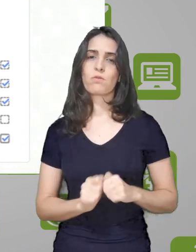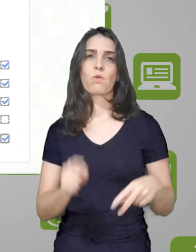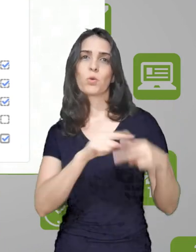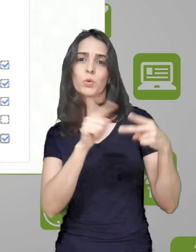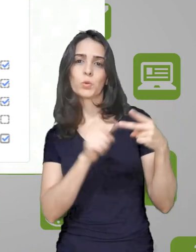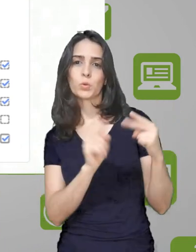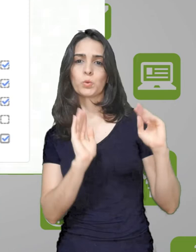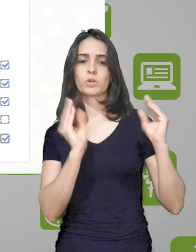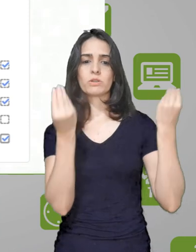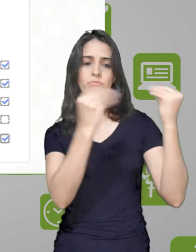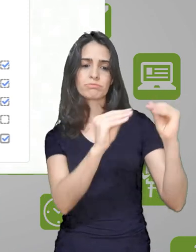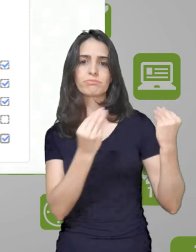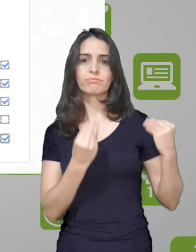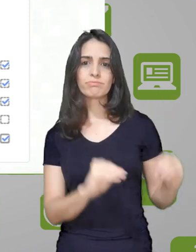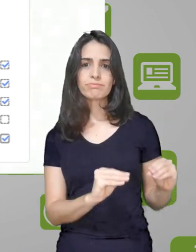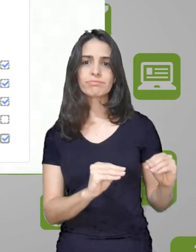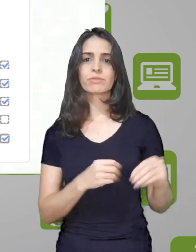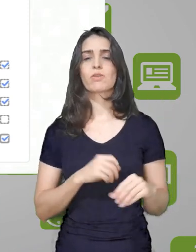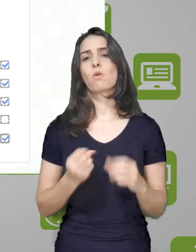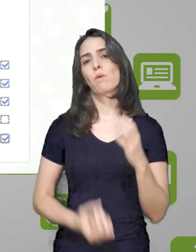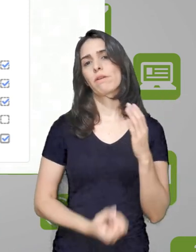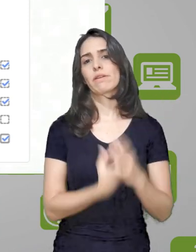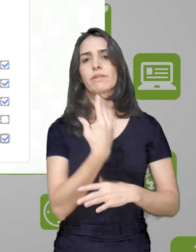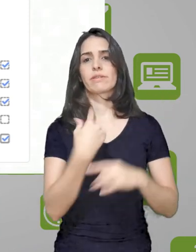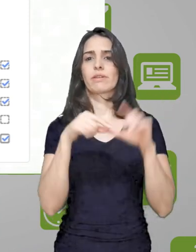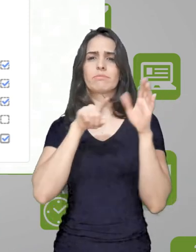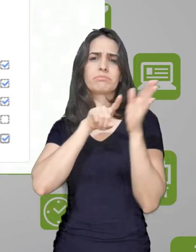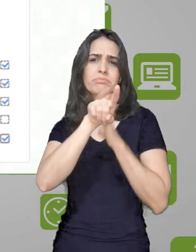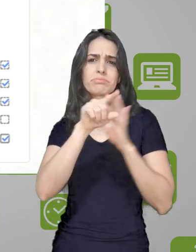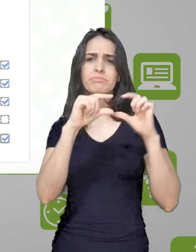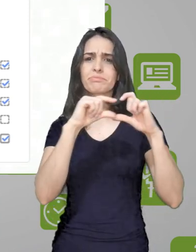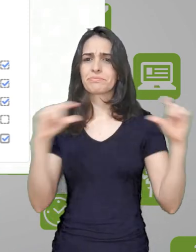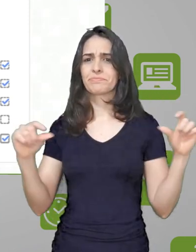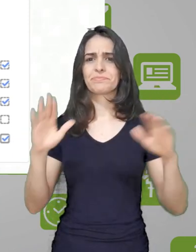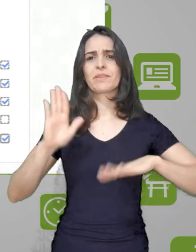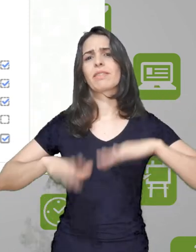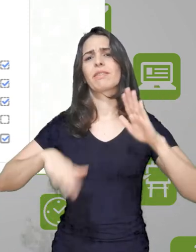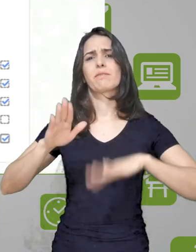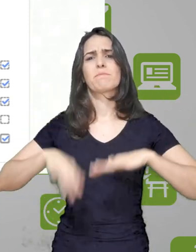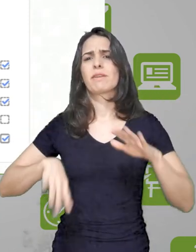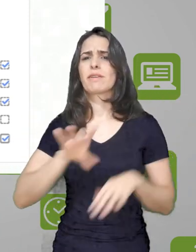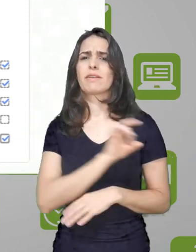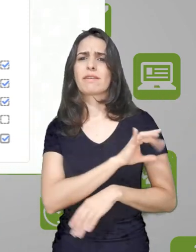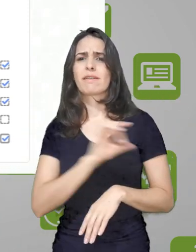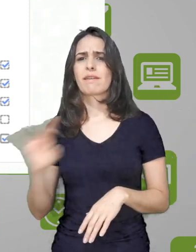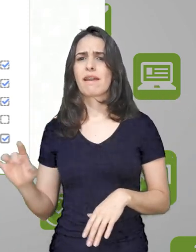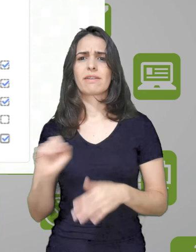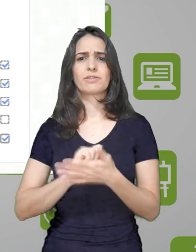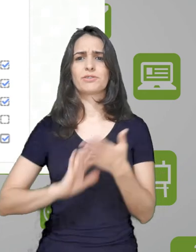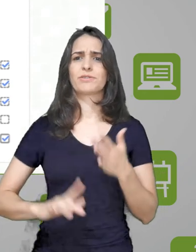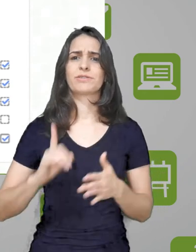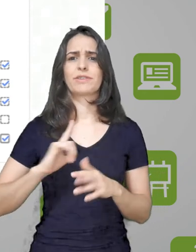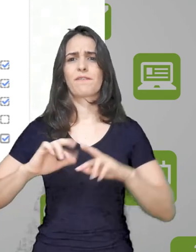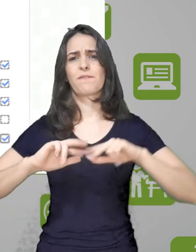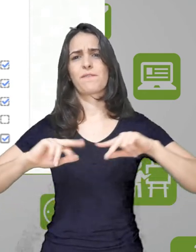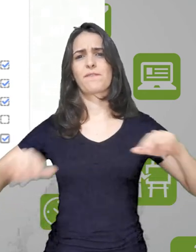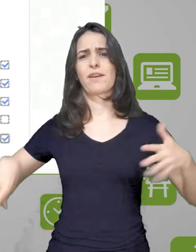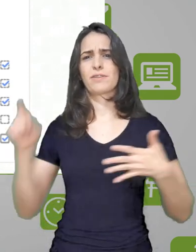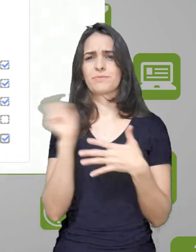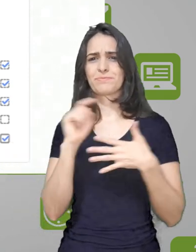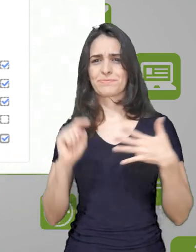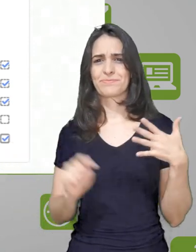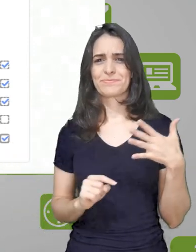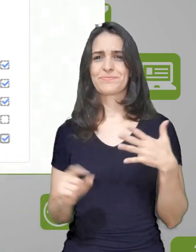ser uma postagem no fórum ou duas postagens, criação de um tópico, aí vai depender. Cada atividade